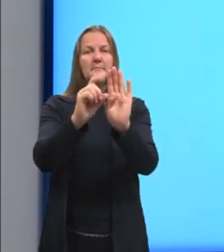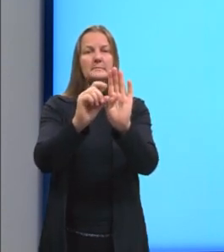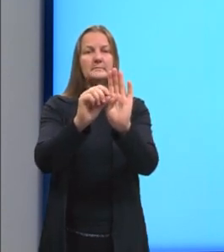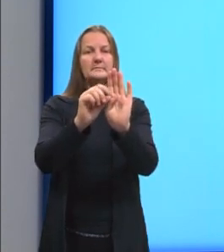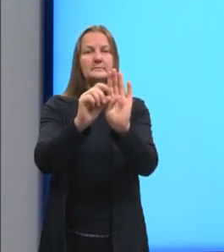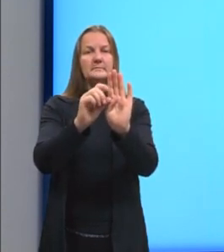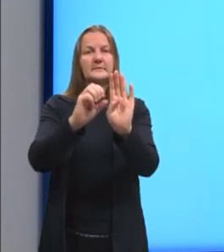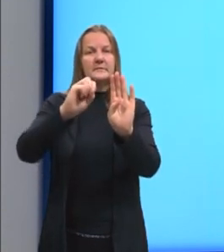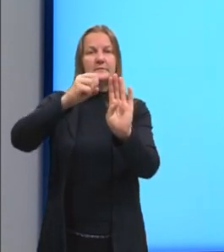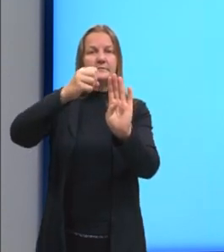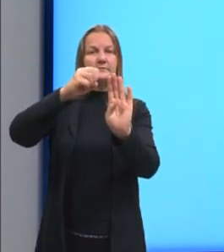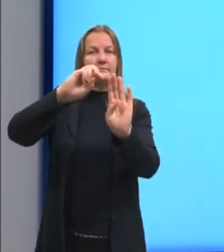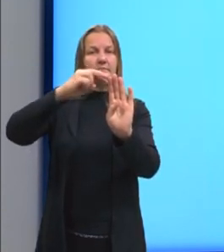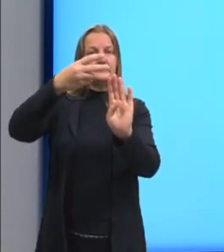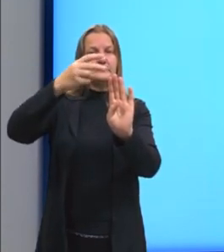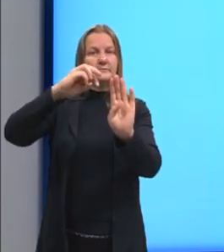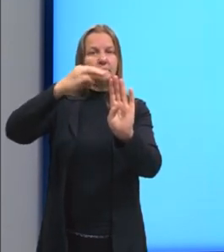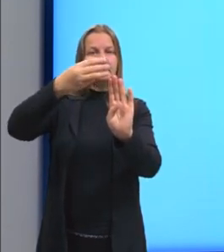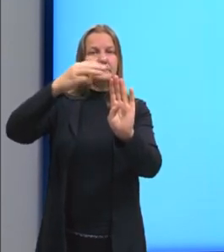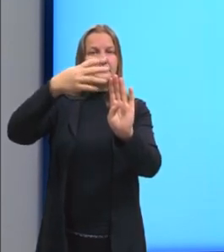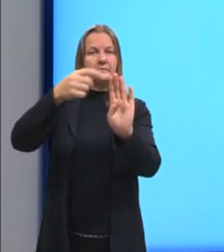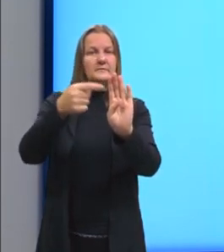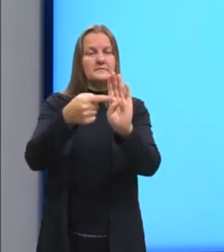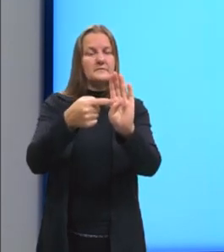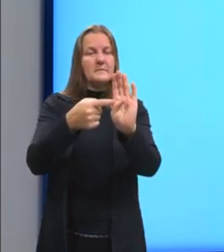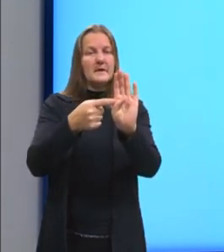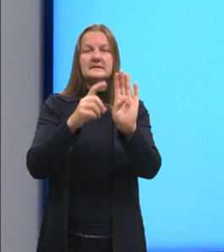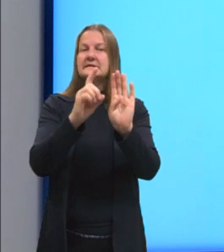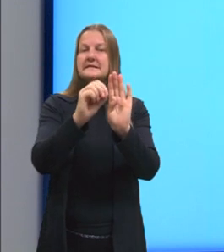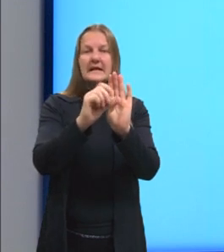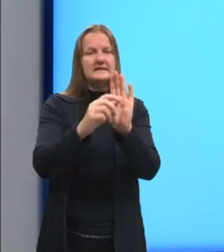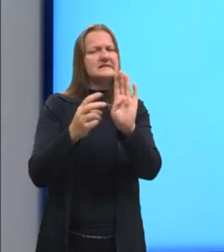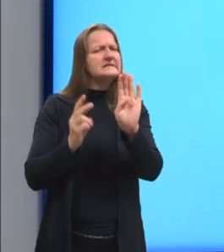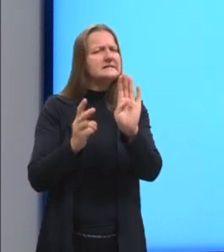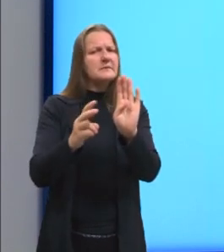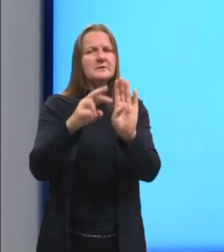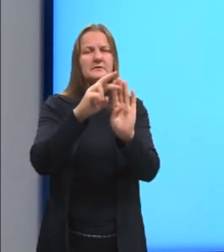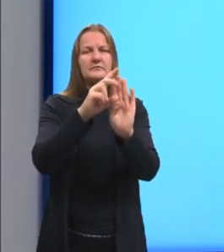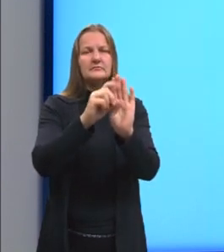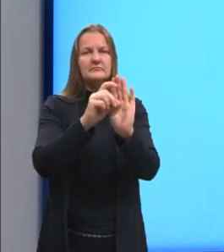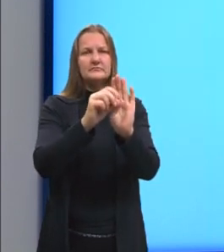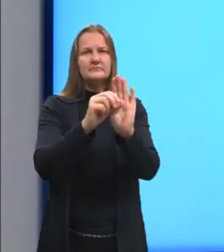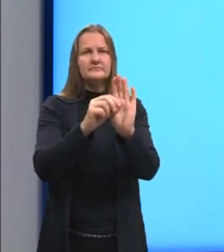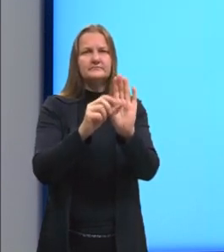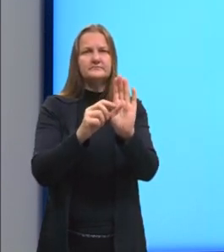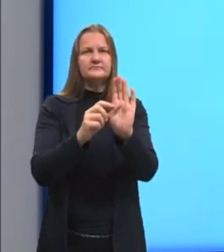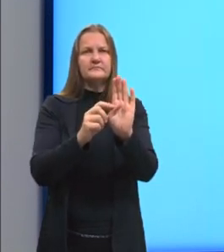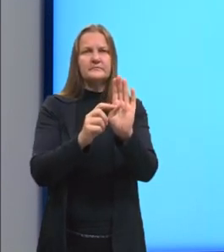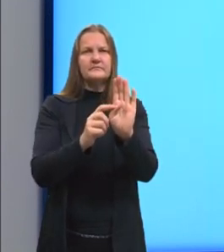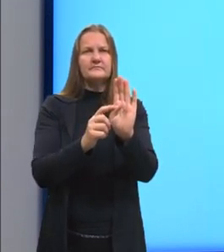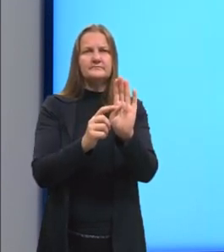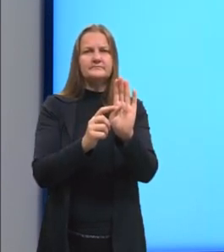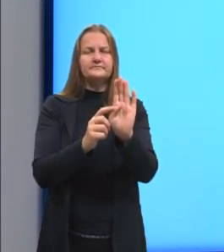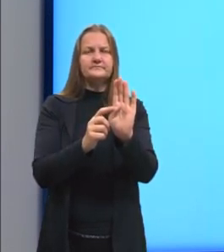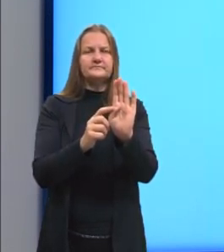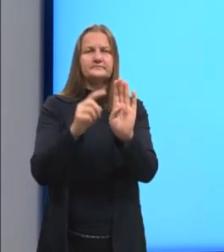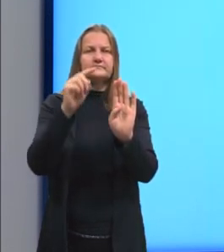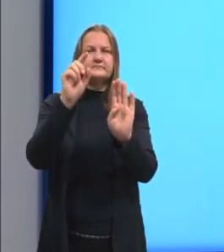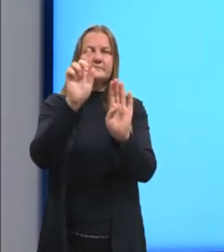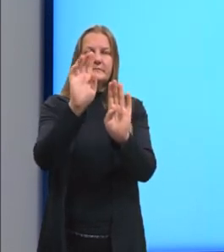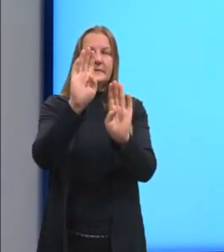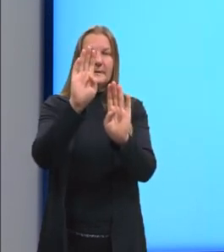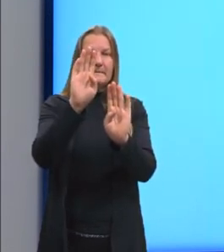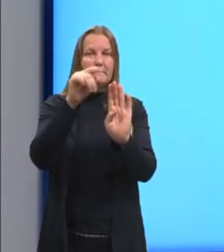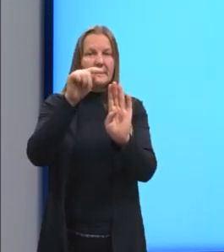10. O número grandão, ele sempre vai ser o 10. E o B, aqui representado, ele é um número,